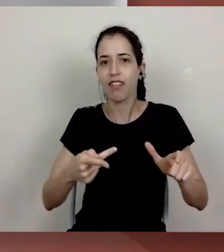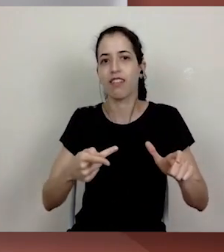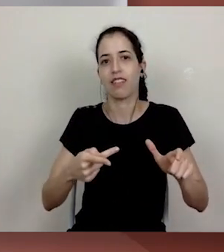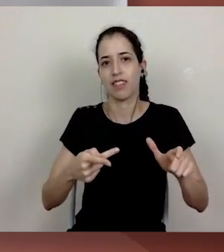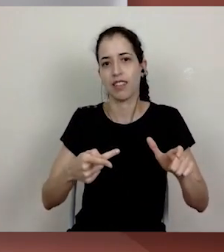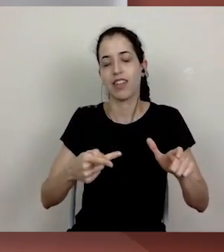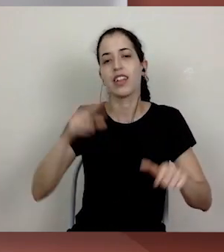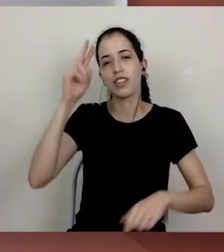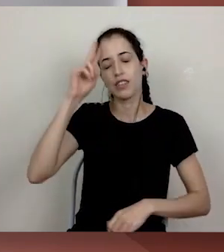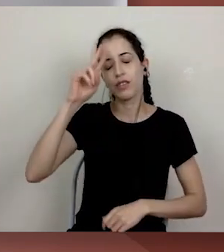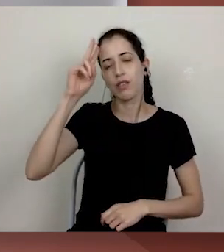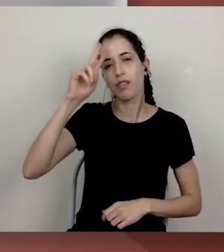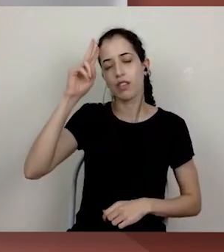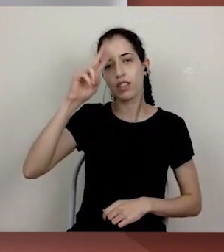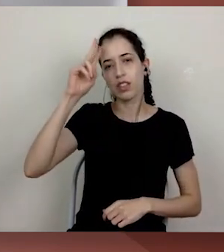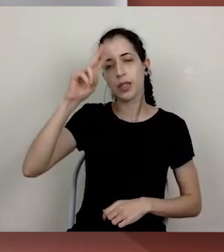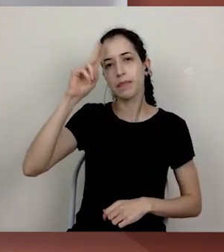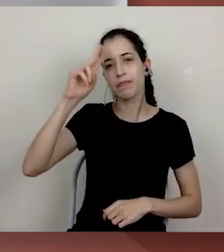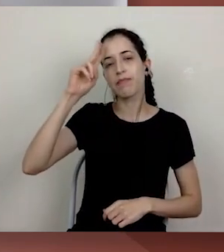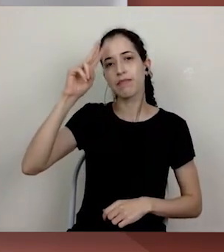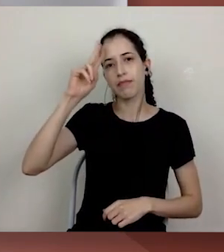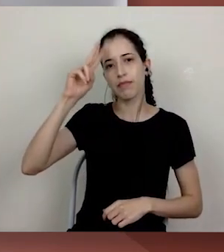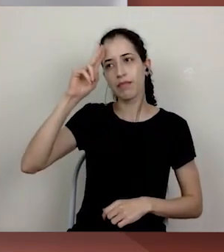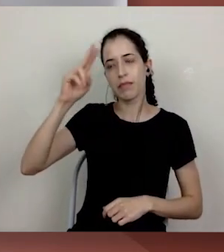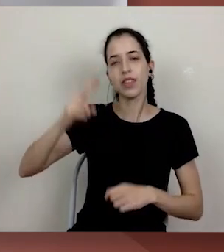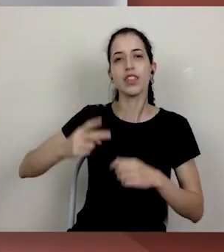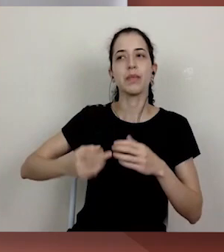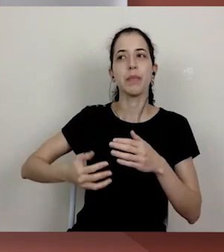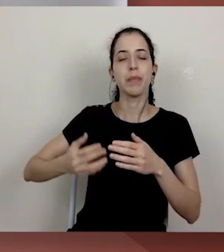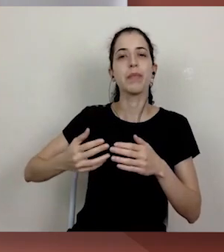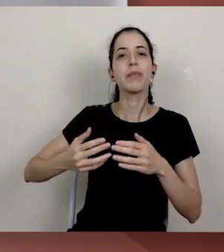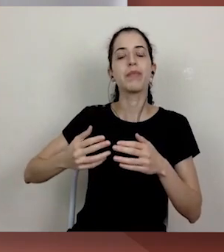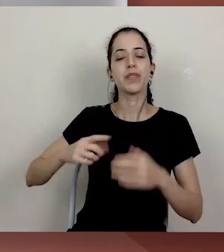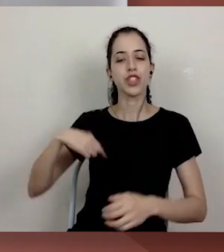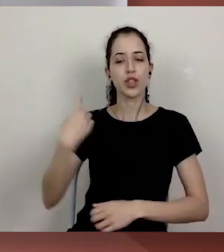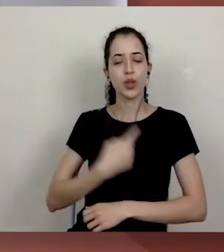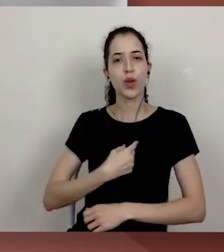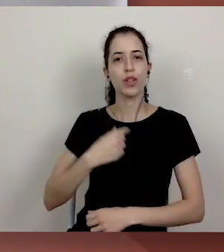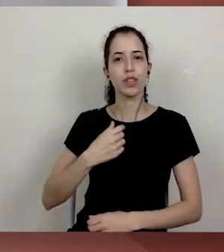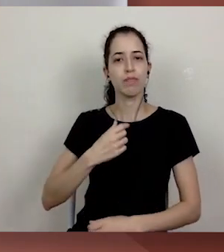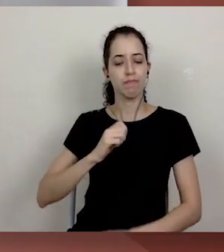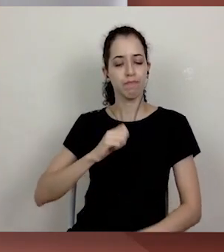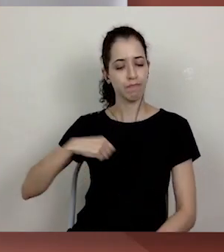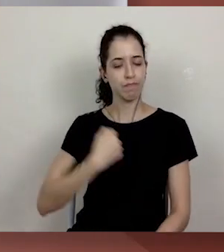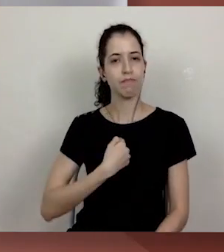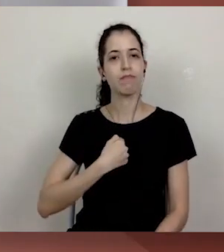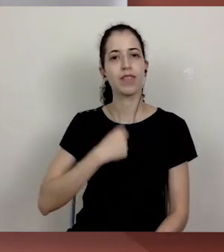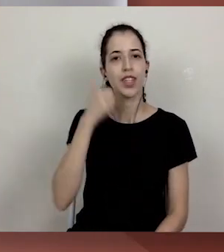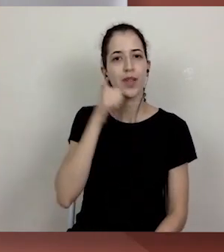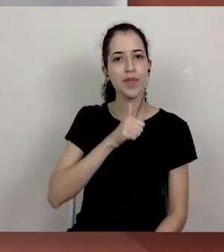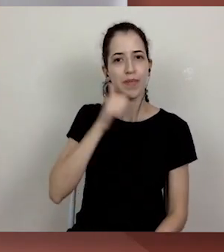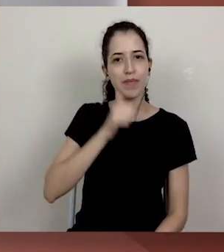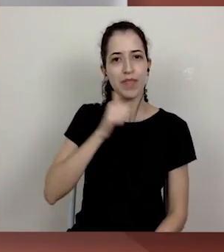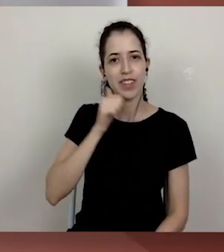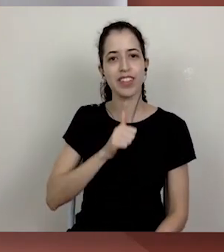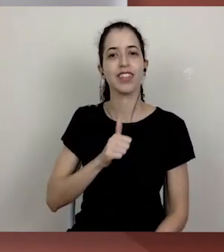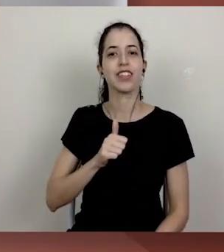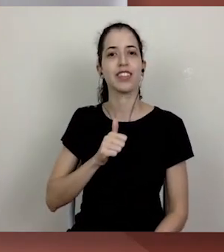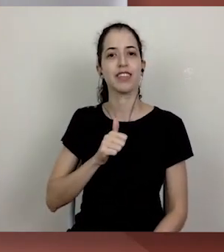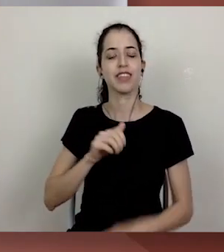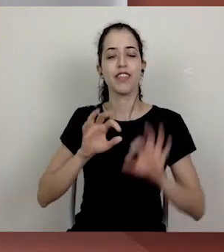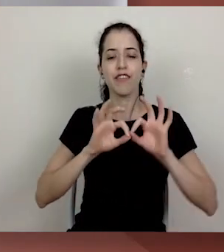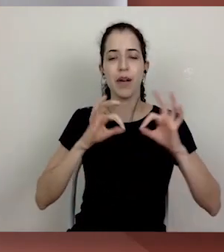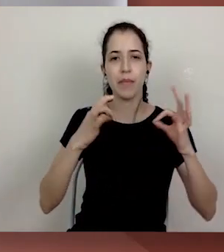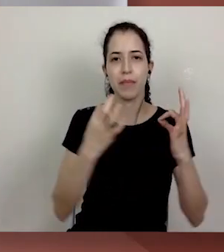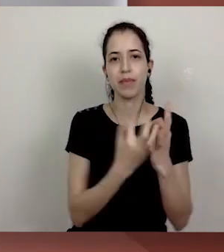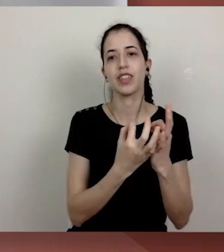historicamente constituído. O de sermos mulheres, mulheres de família, mulheres